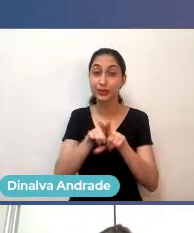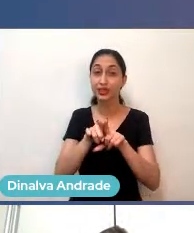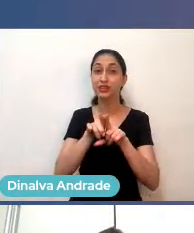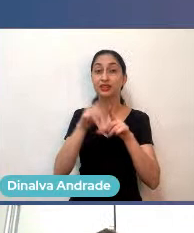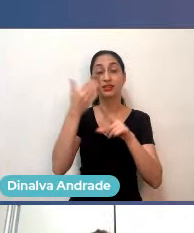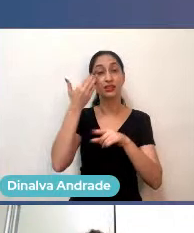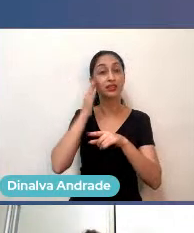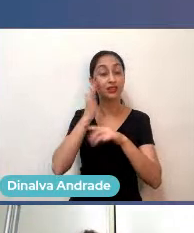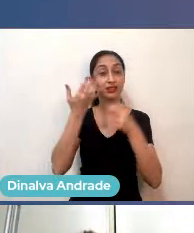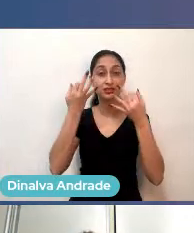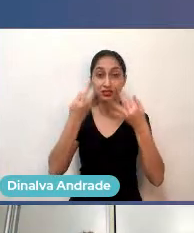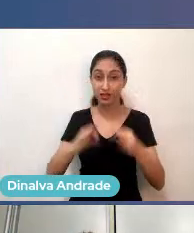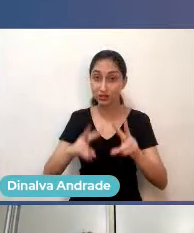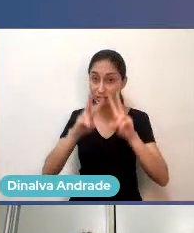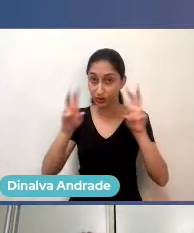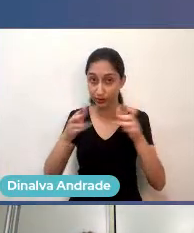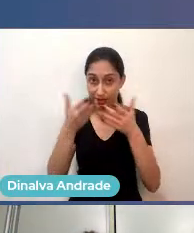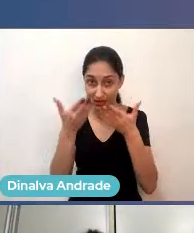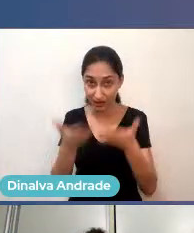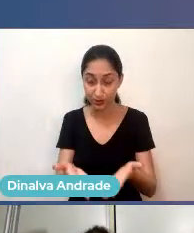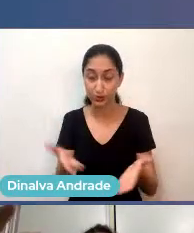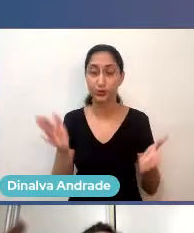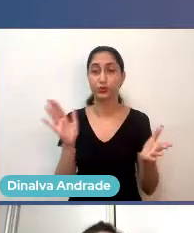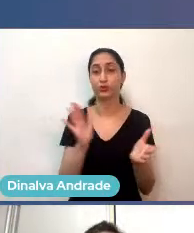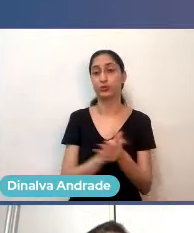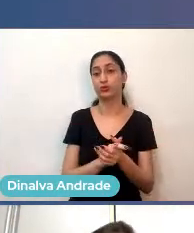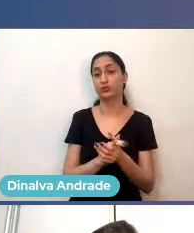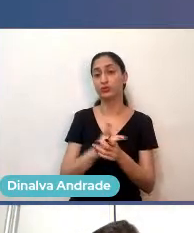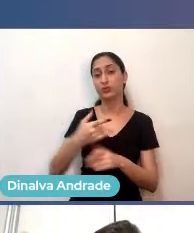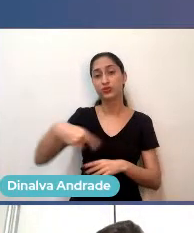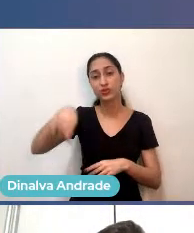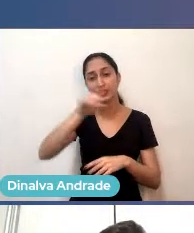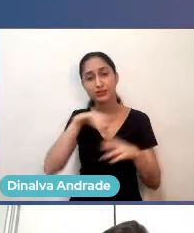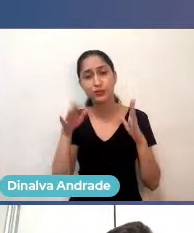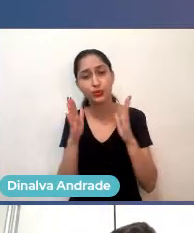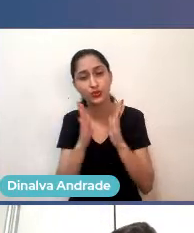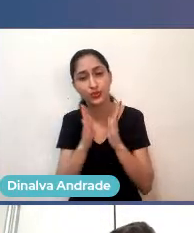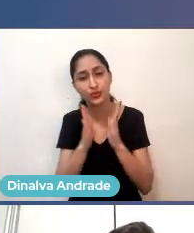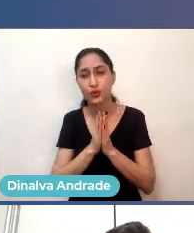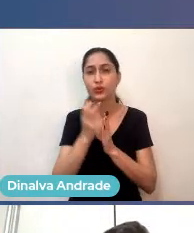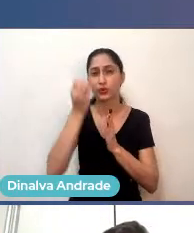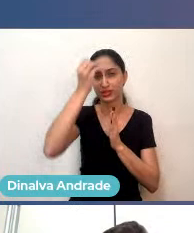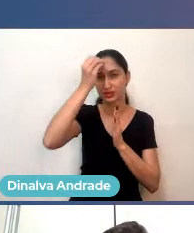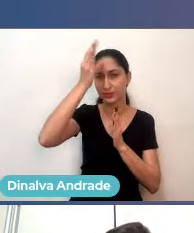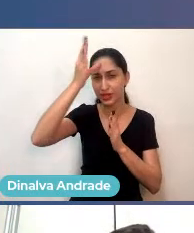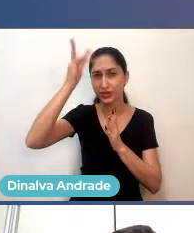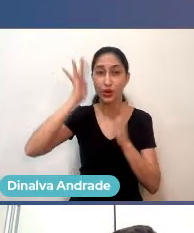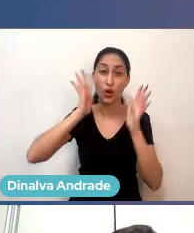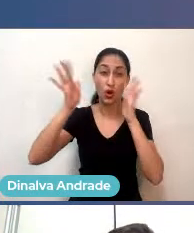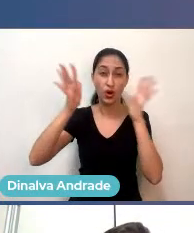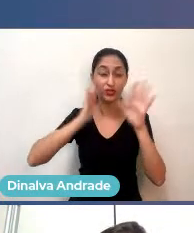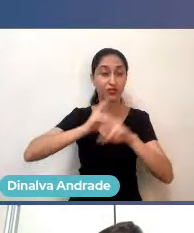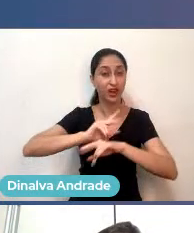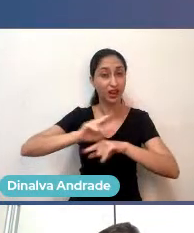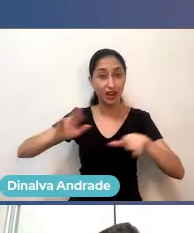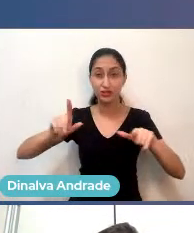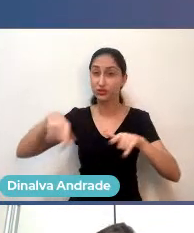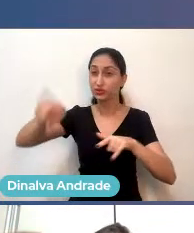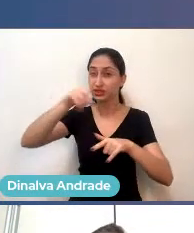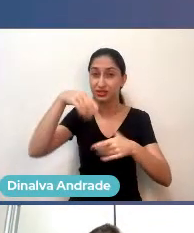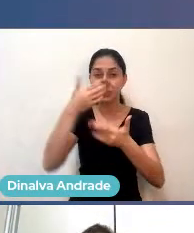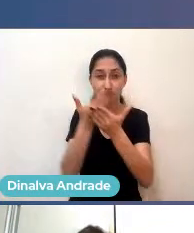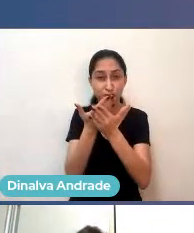por favor, vocês levantem todo o conhecimento teórico que vocês puderem a respeito disso, porque isso pode sim